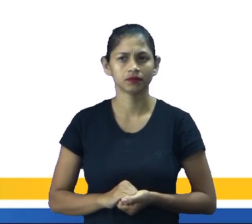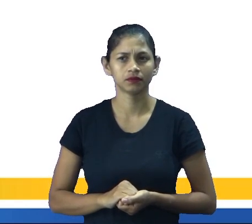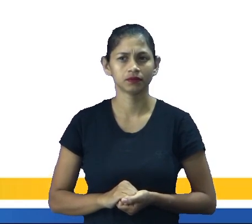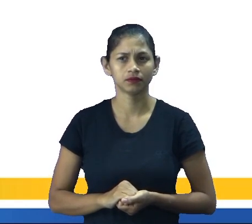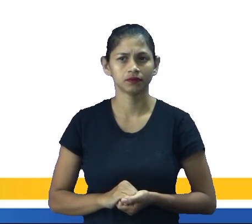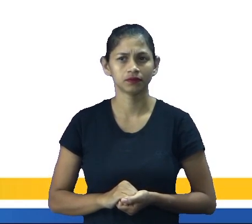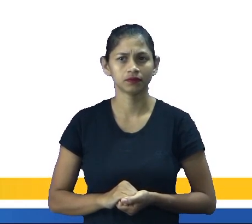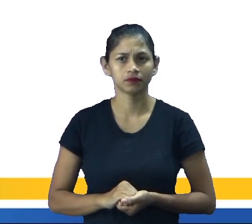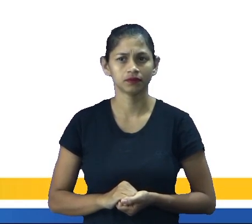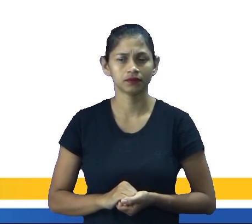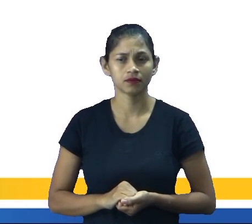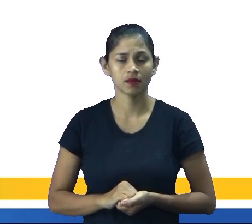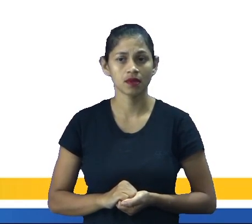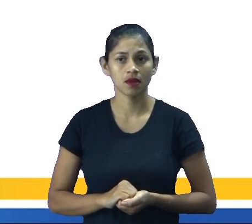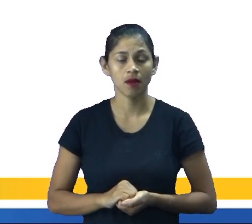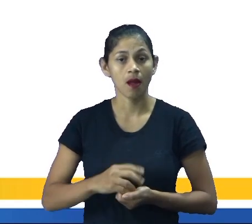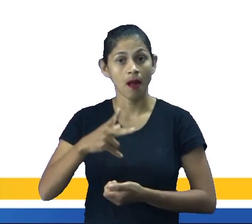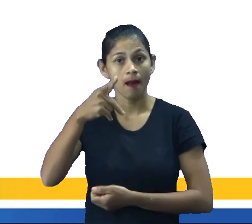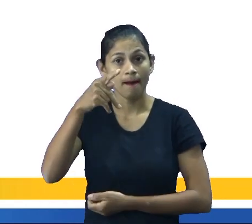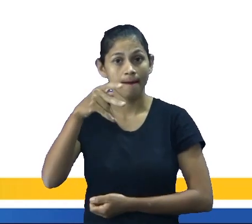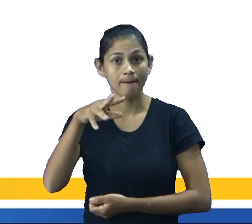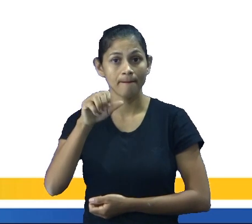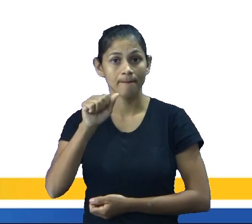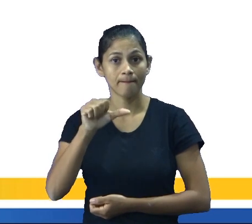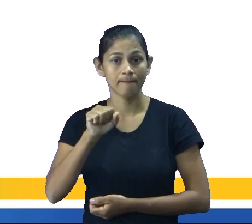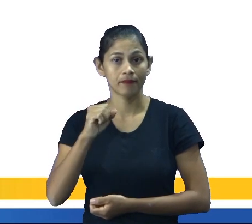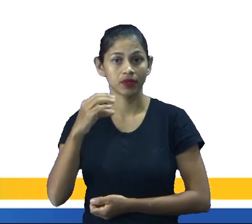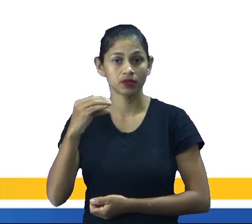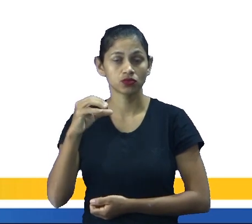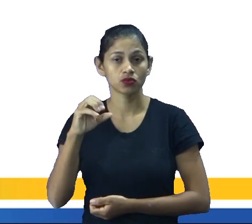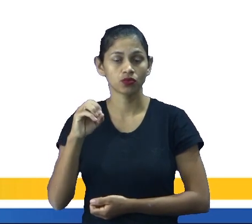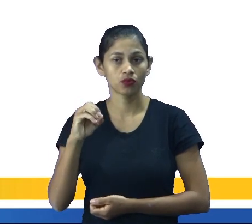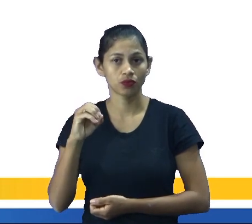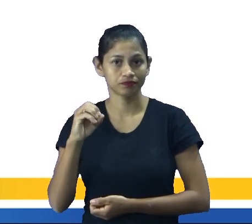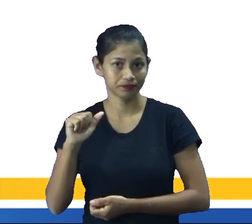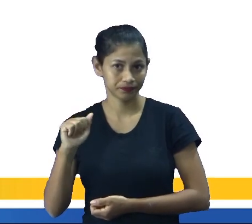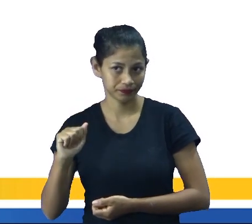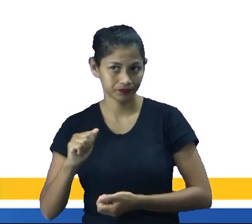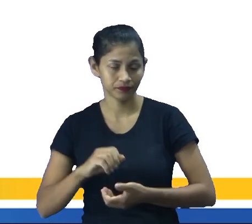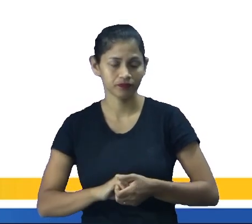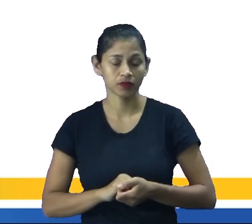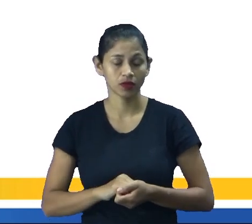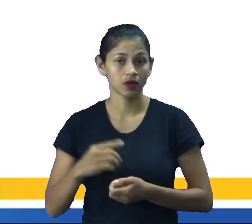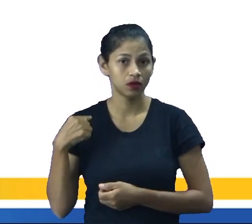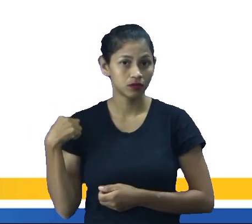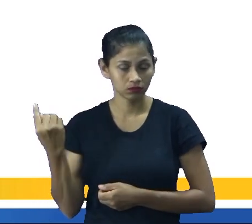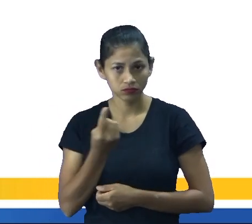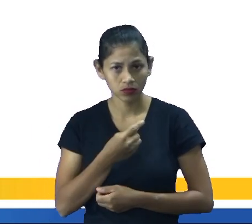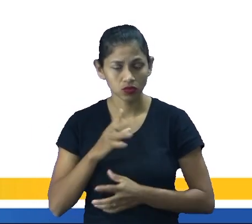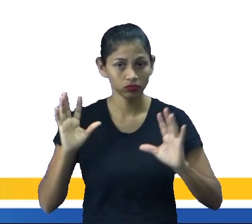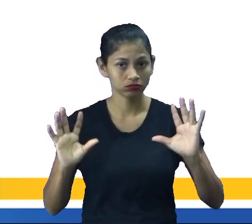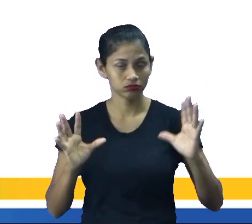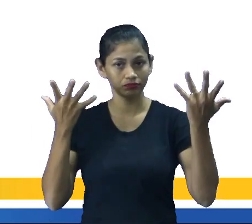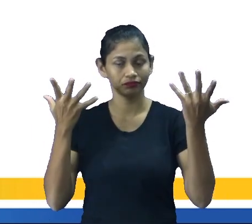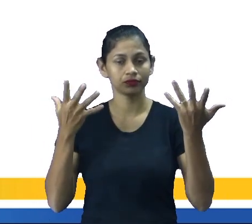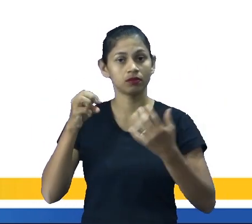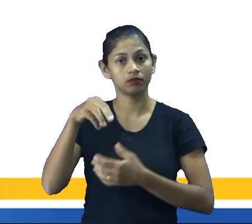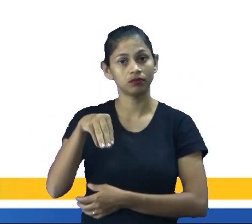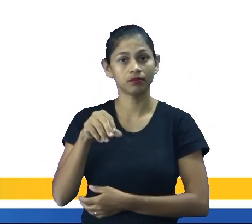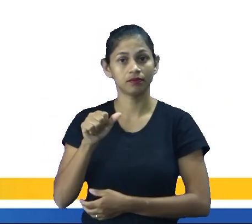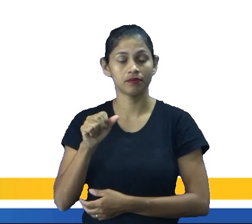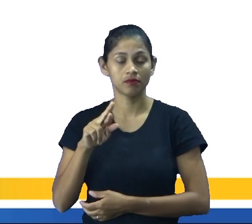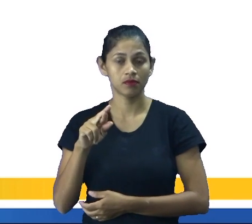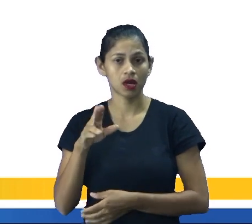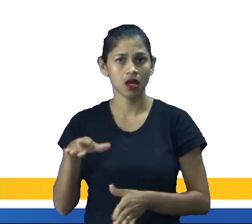Easter é a Páscoa. Nós comemoramos aí de março para abril, né? Às vezes em março, às vezes em abril.